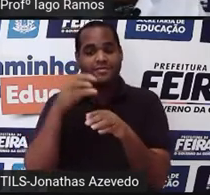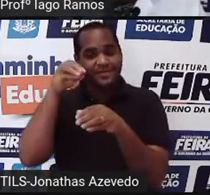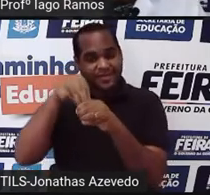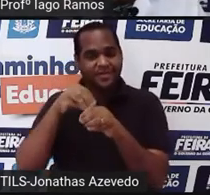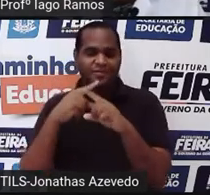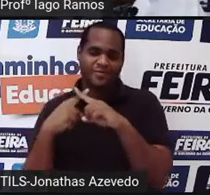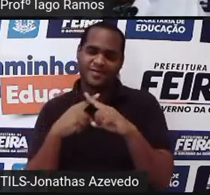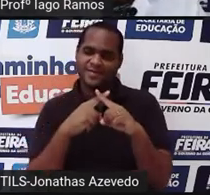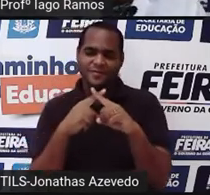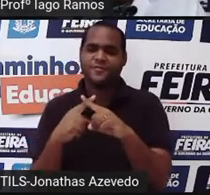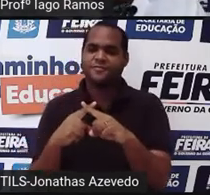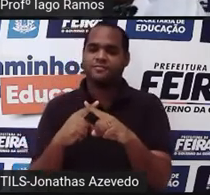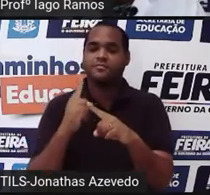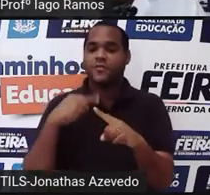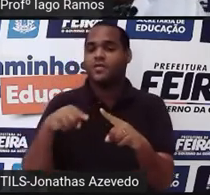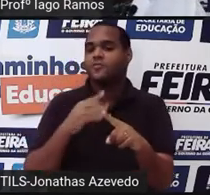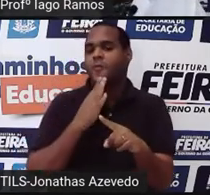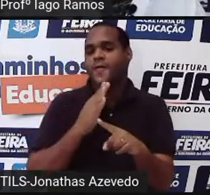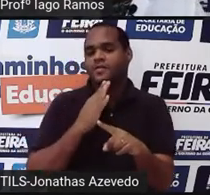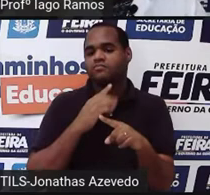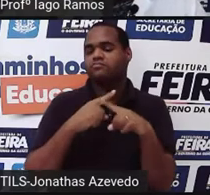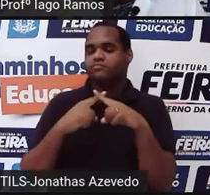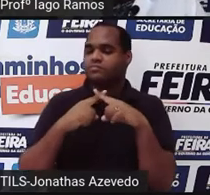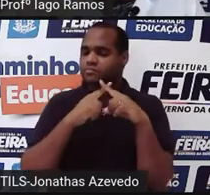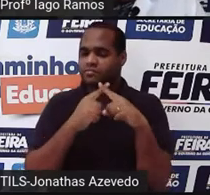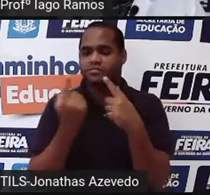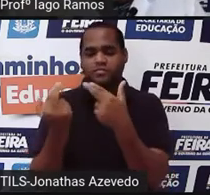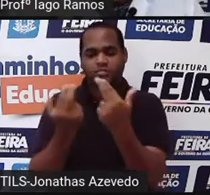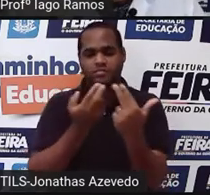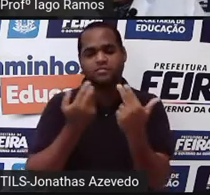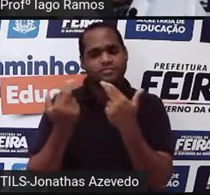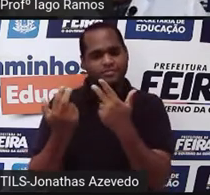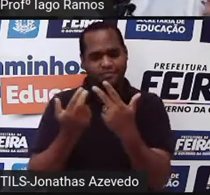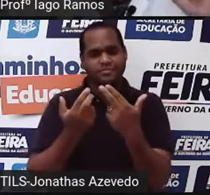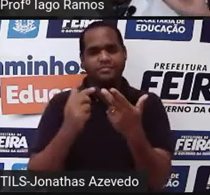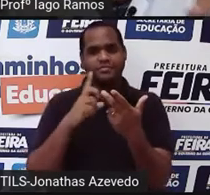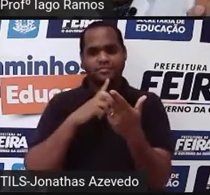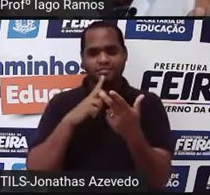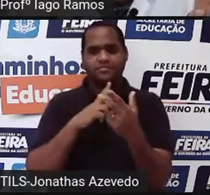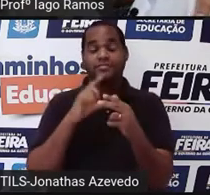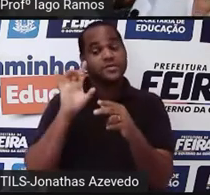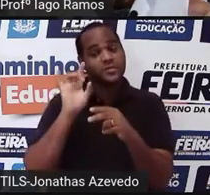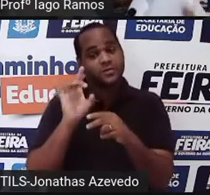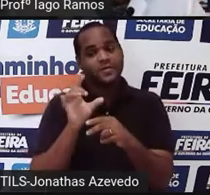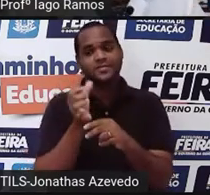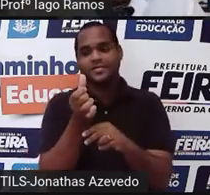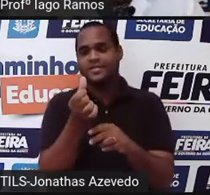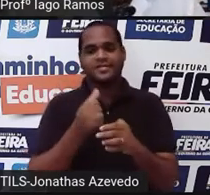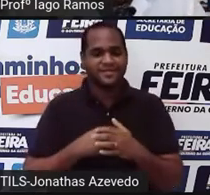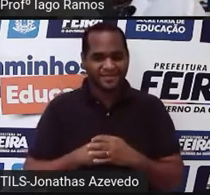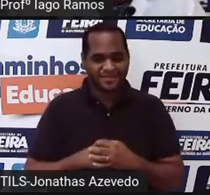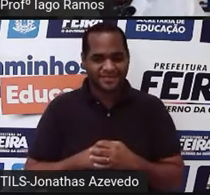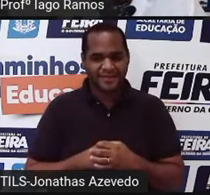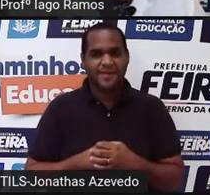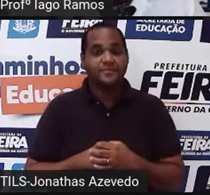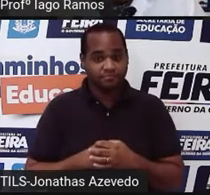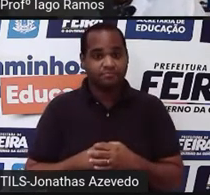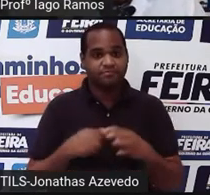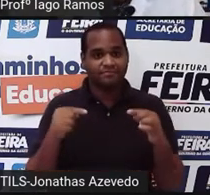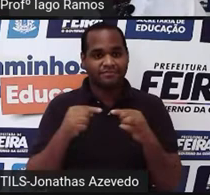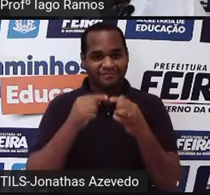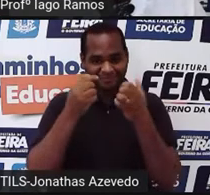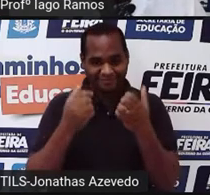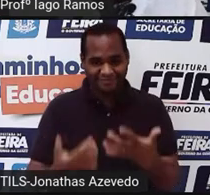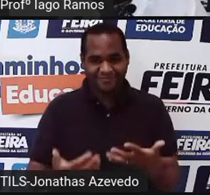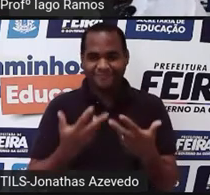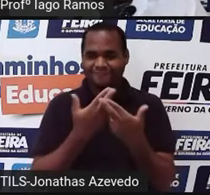multiplicando, né, fatores iguais. Só tem o fator seis. Isso daí, né, vai fazer